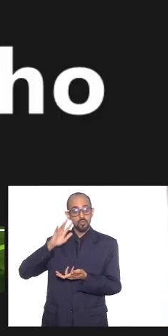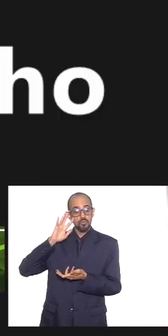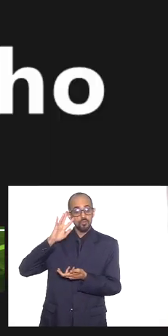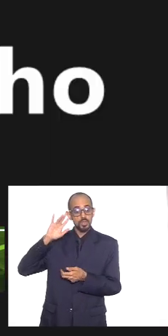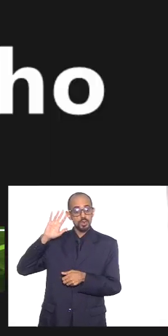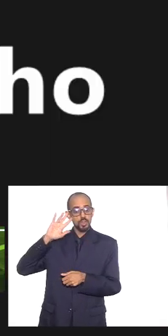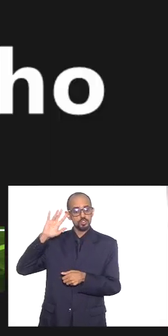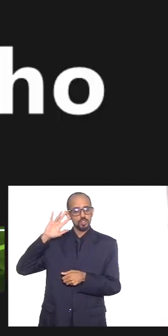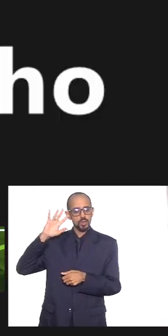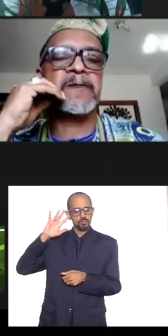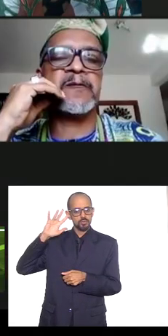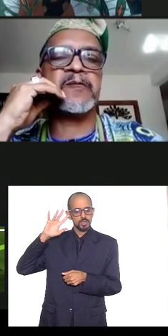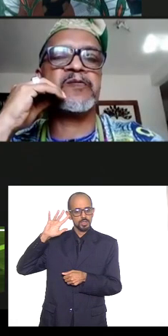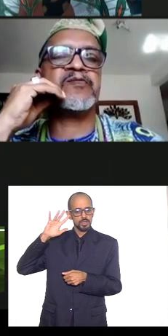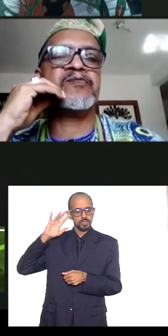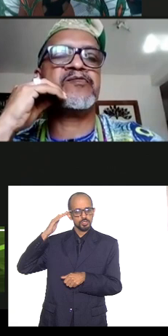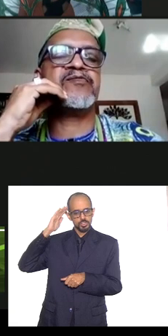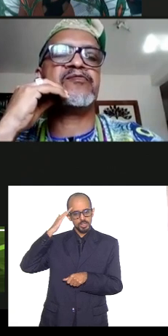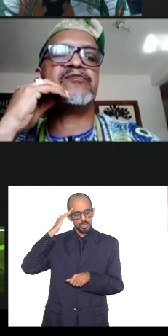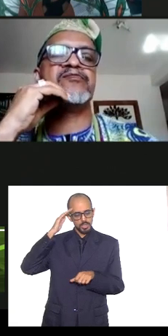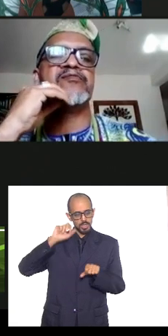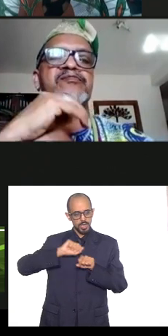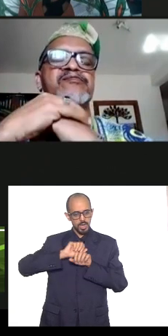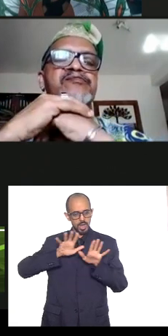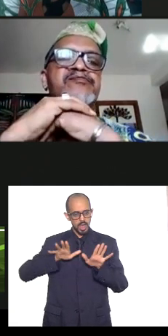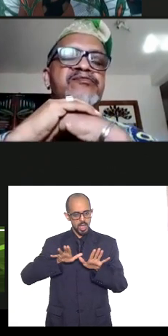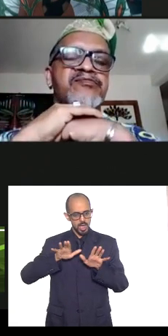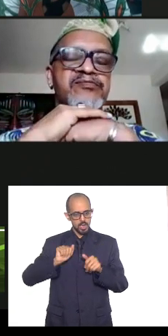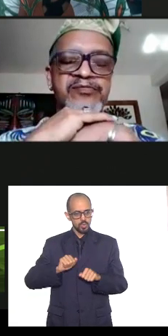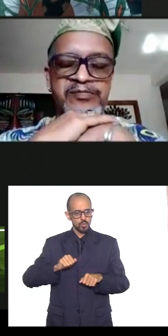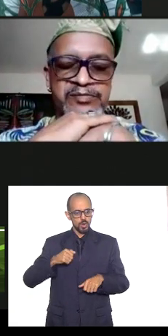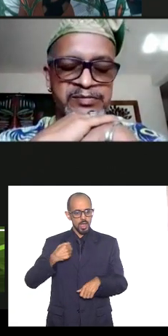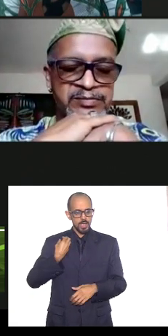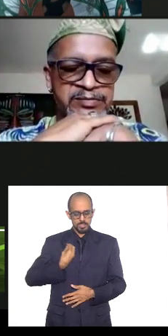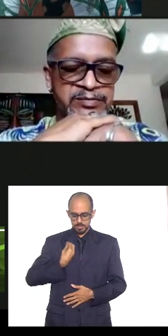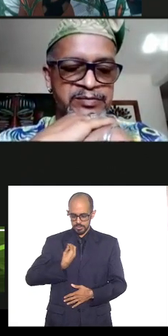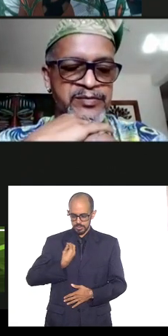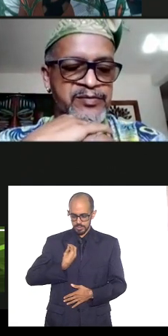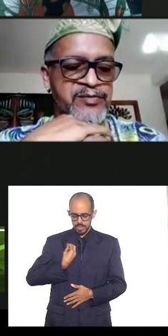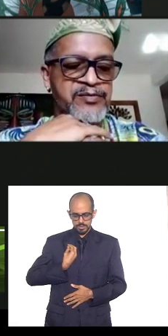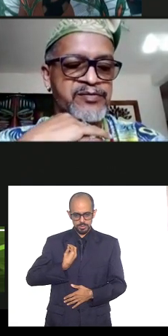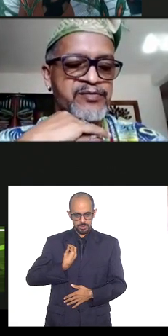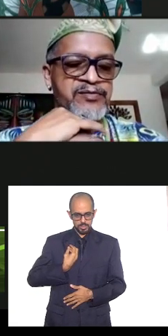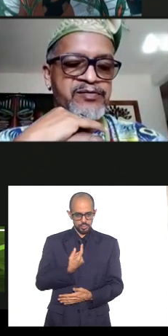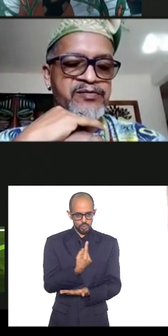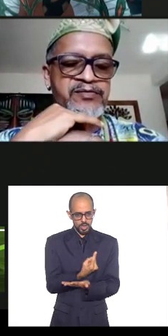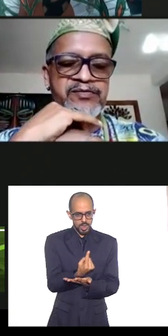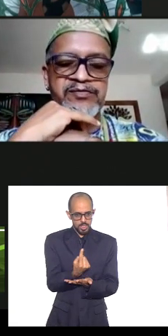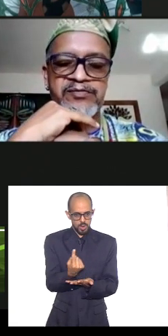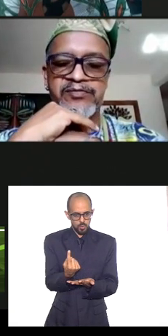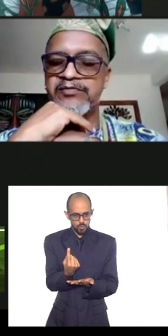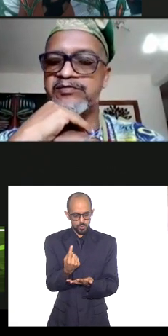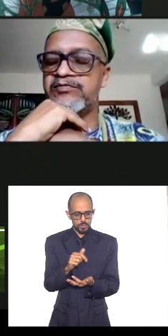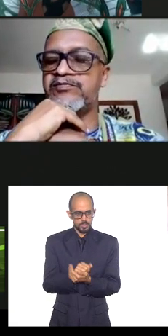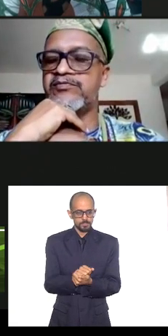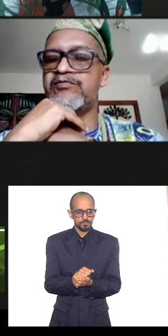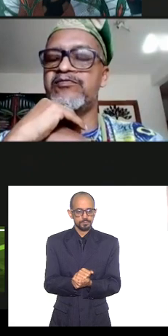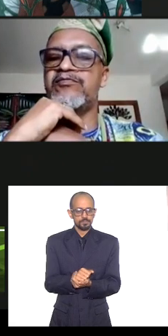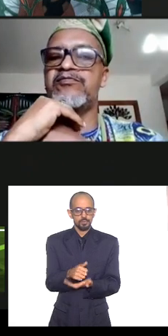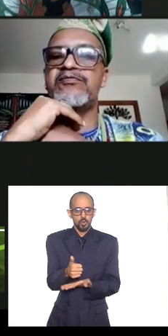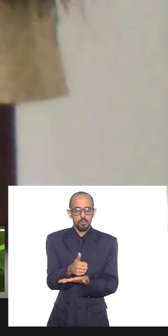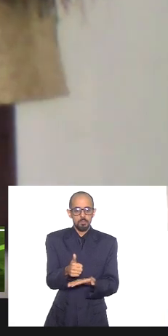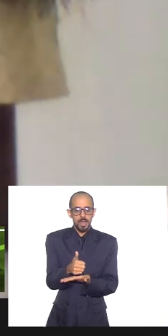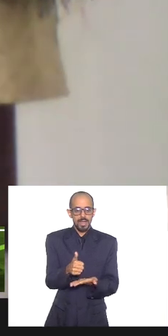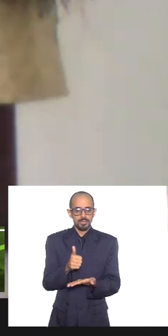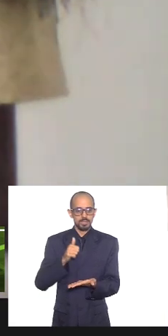compreender a dimensão da existência da vida das pessoas com base na